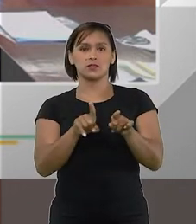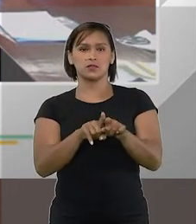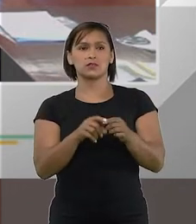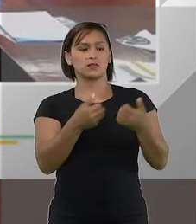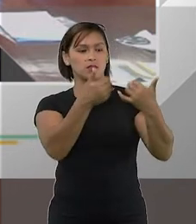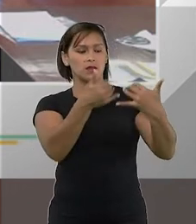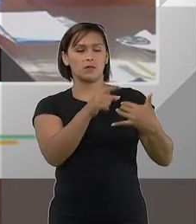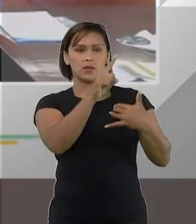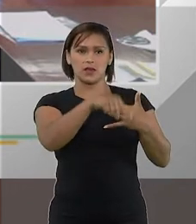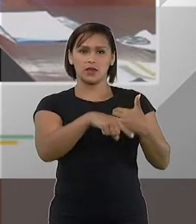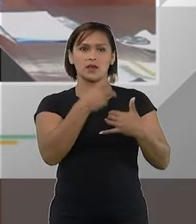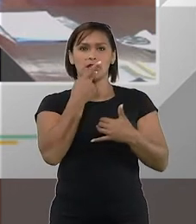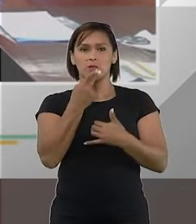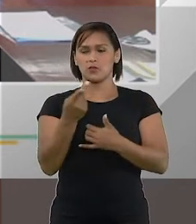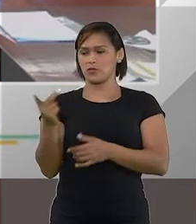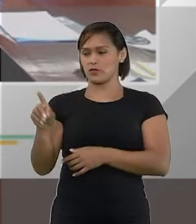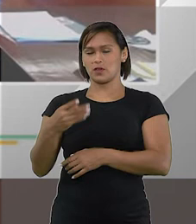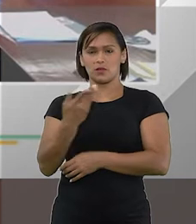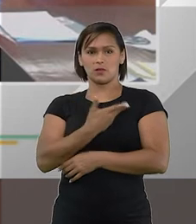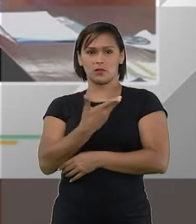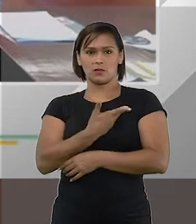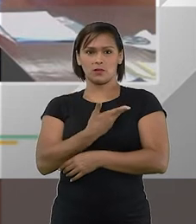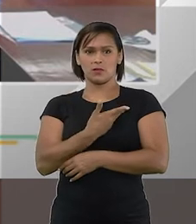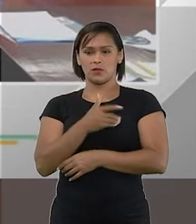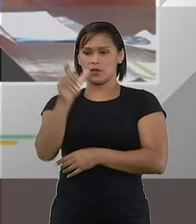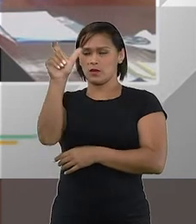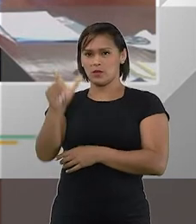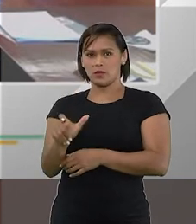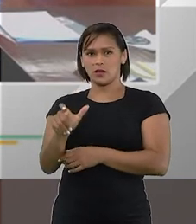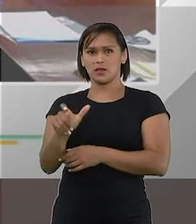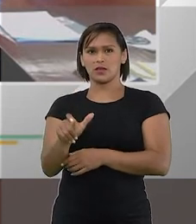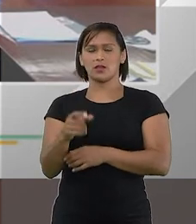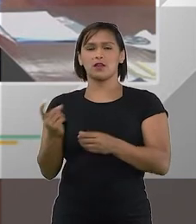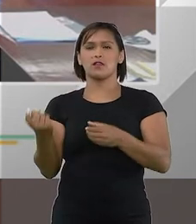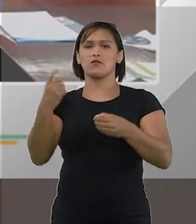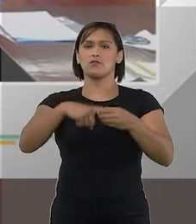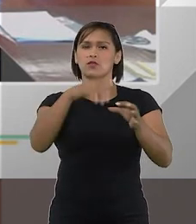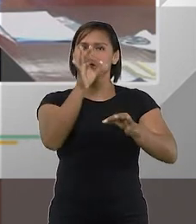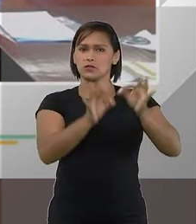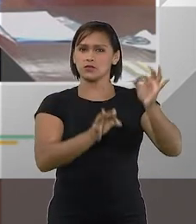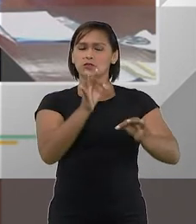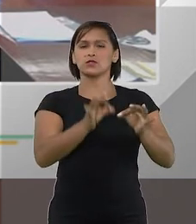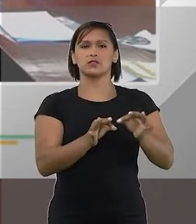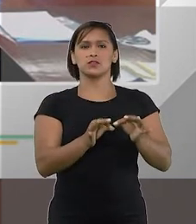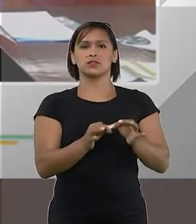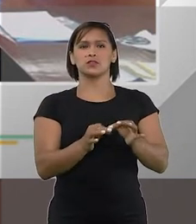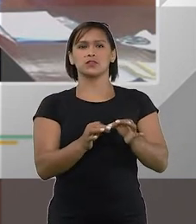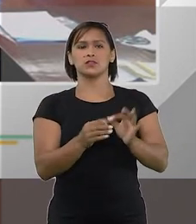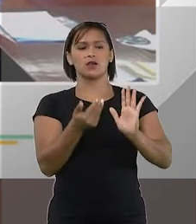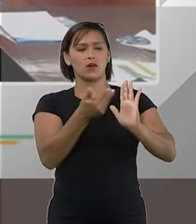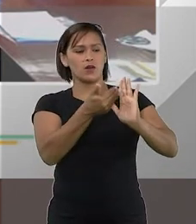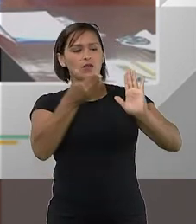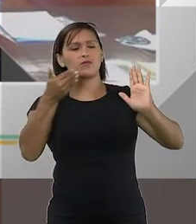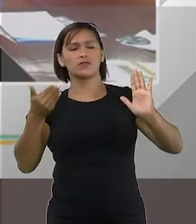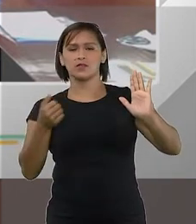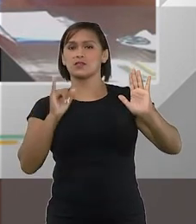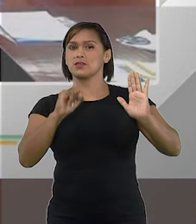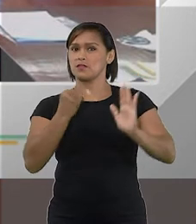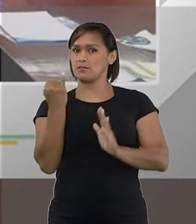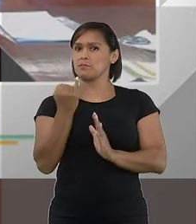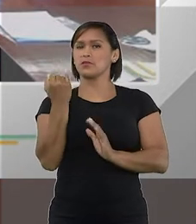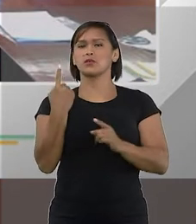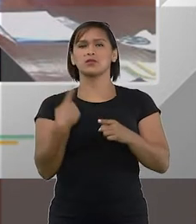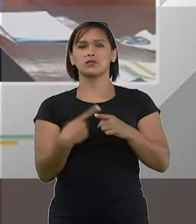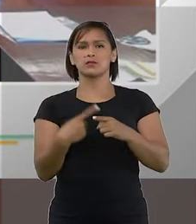também que aquilo como falou o colega Daniel, o estigma da recuperação judicial se pudesse afastar, é extremamente